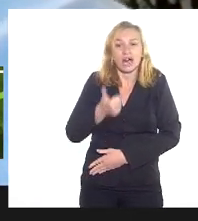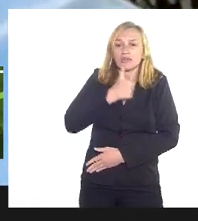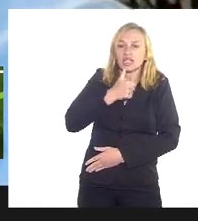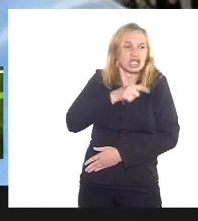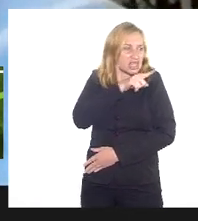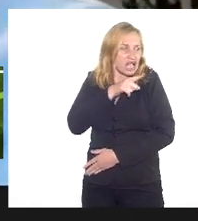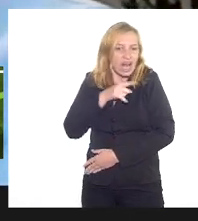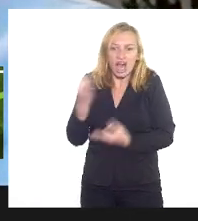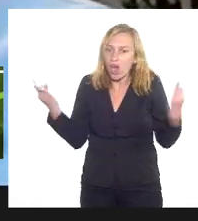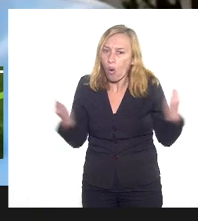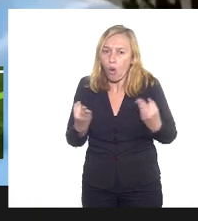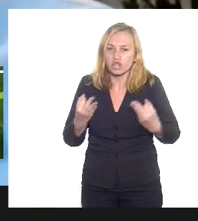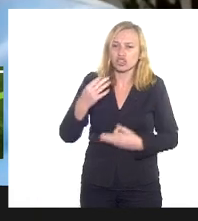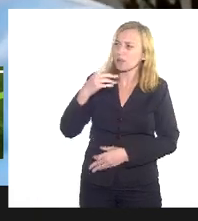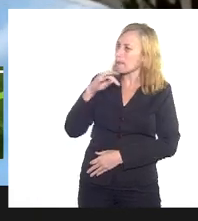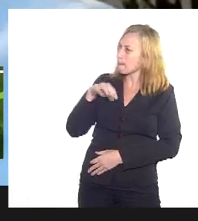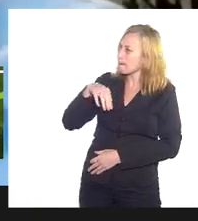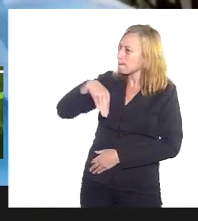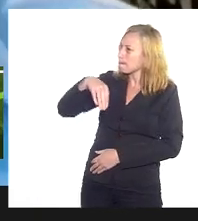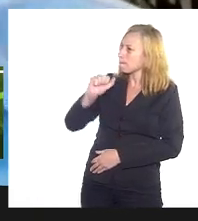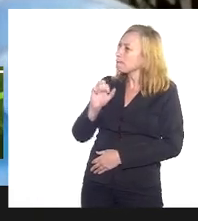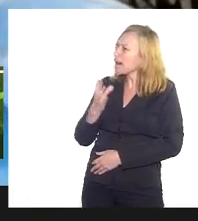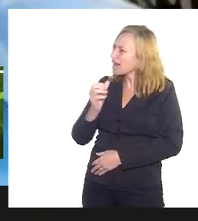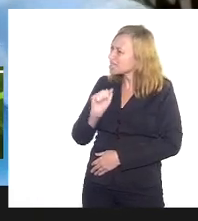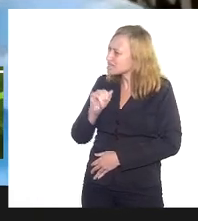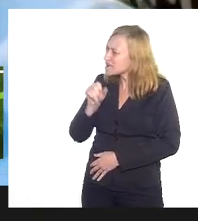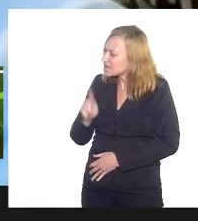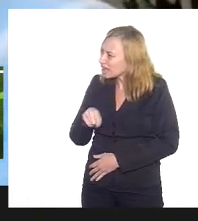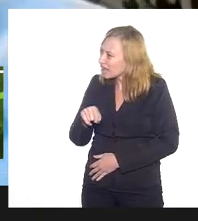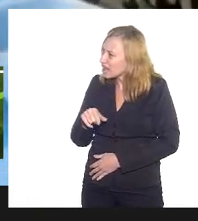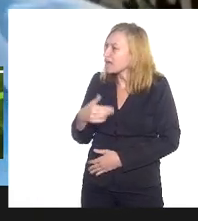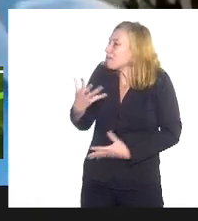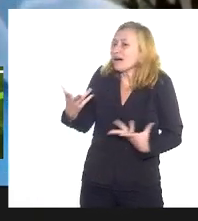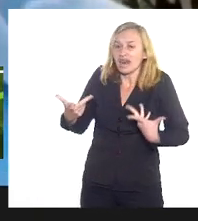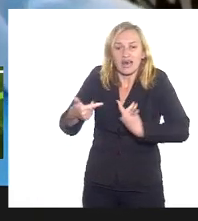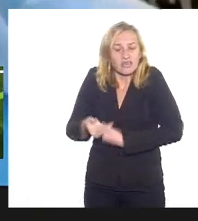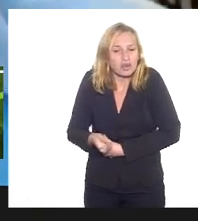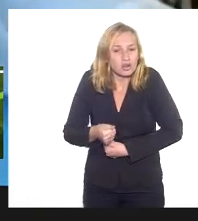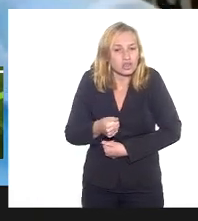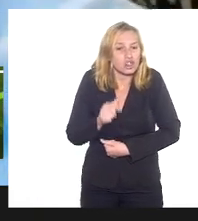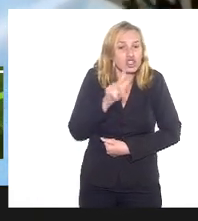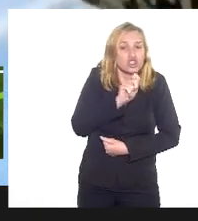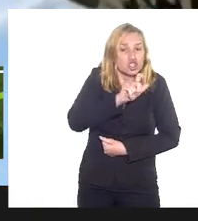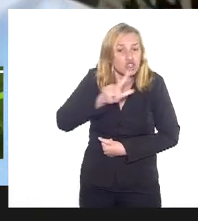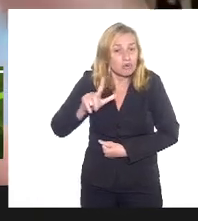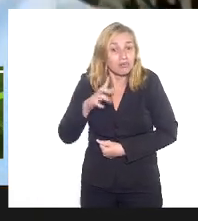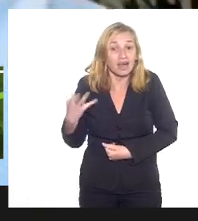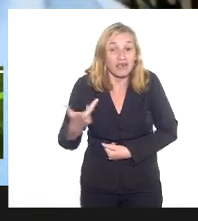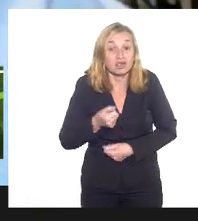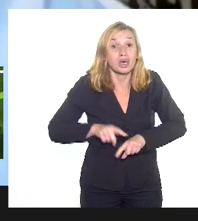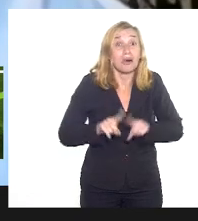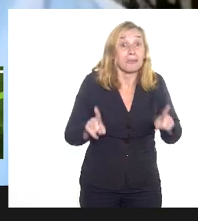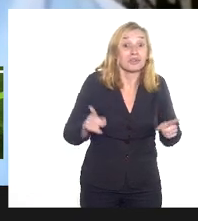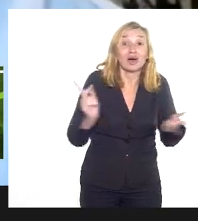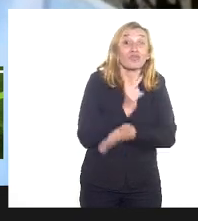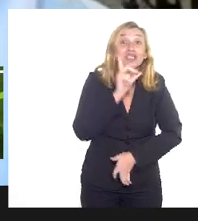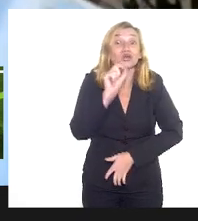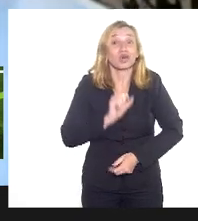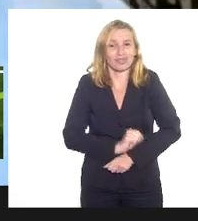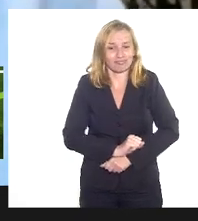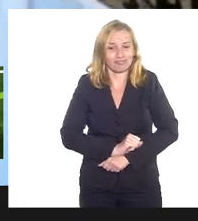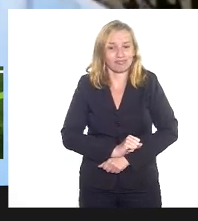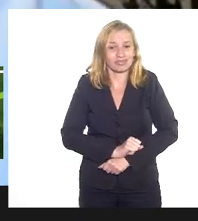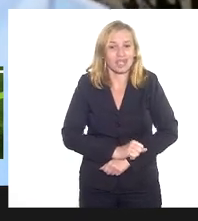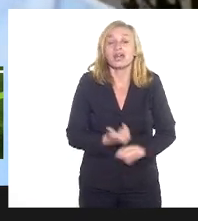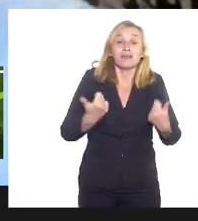lá é ótima, a Márcia, ela é ótima, maravilhosa, Gil Guerra era maravilhoso, mas acontece o seguinte, nós